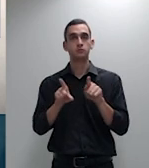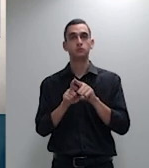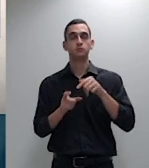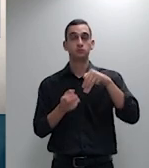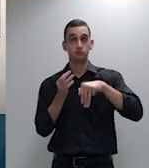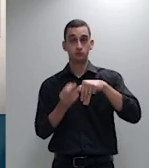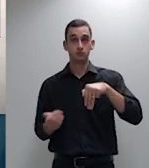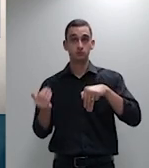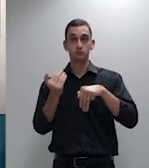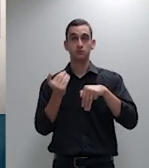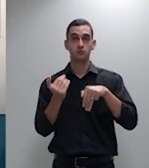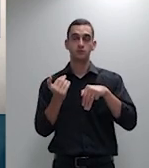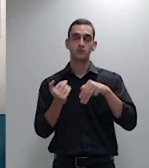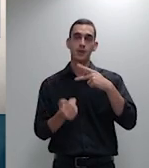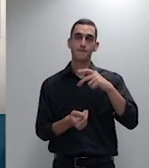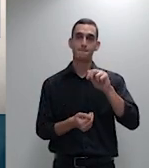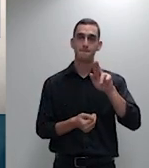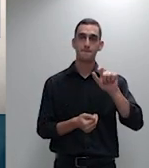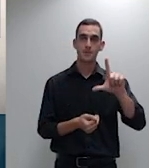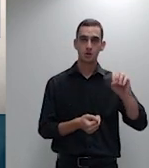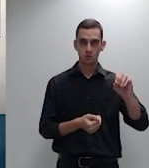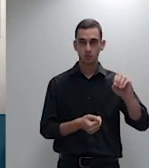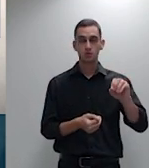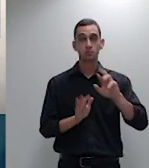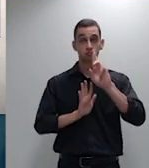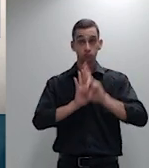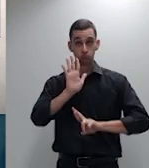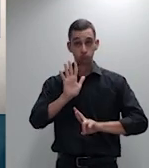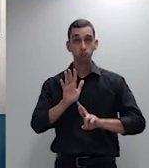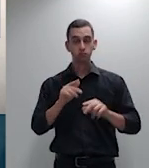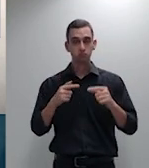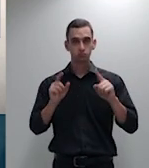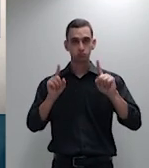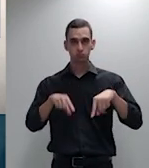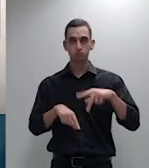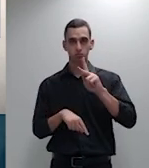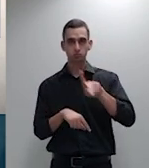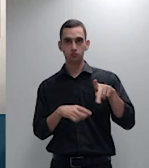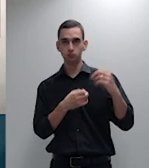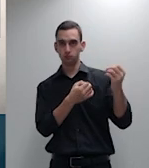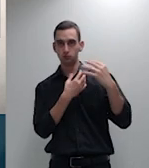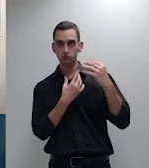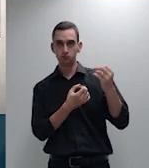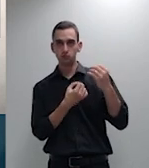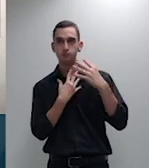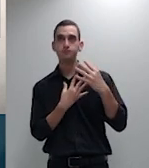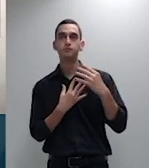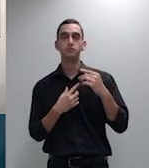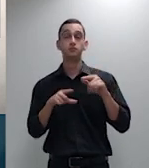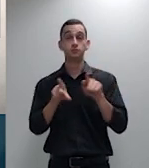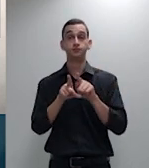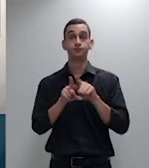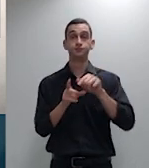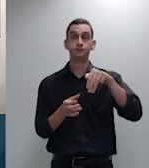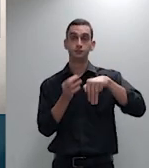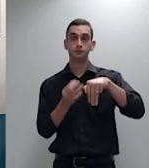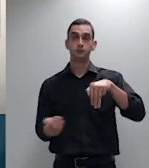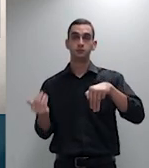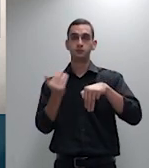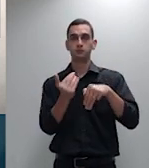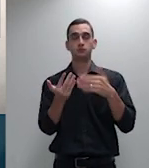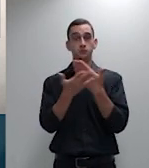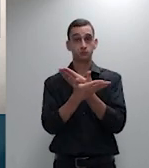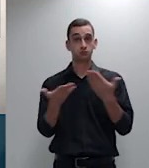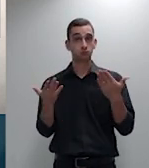também foi meu professor a excelentíssimas senhoras ministras e excelentíssimos senhores ministros ao excelentíssimo senhor